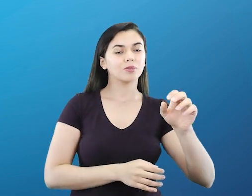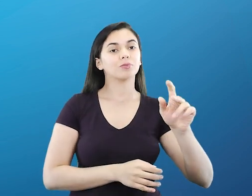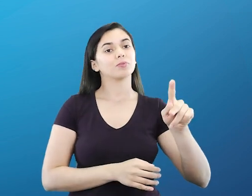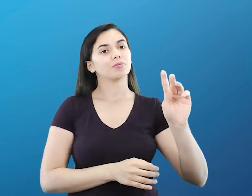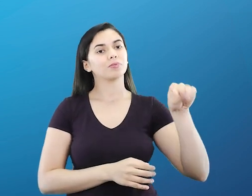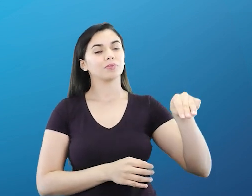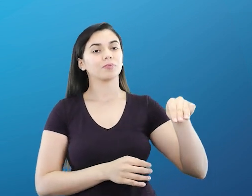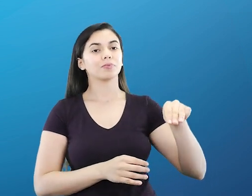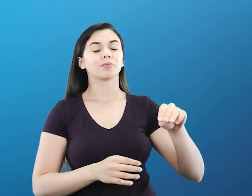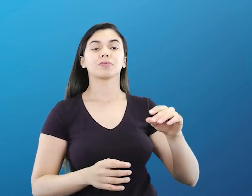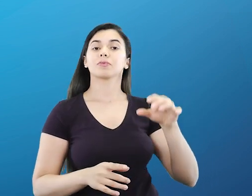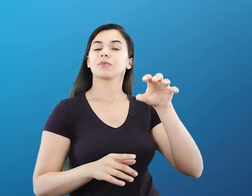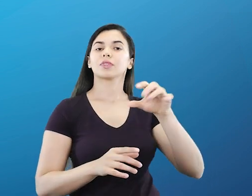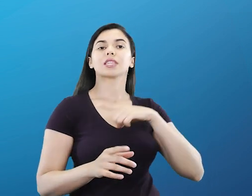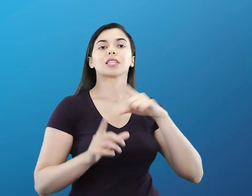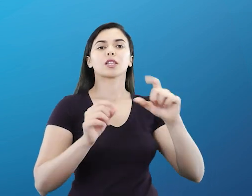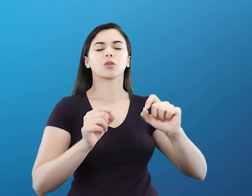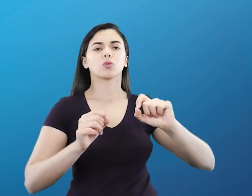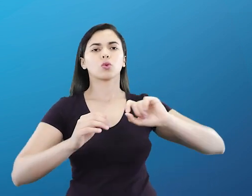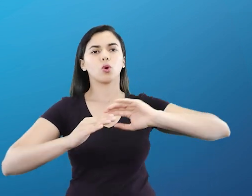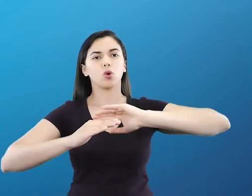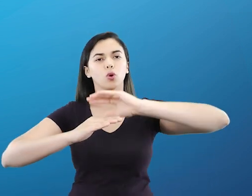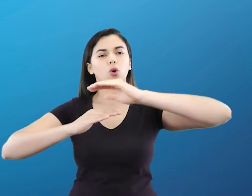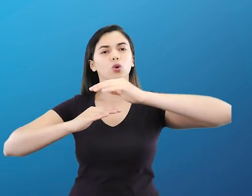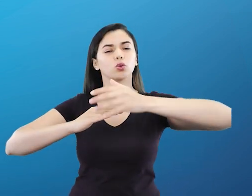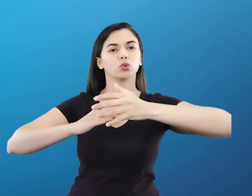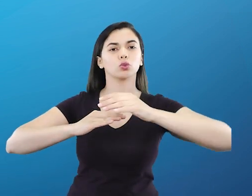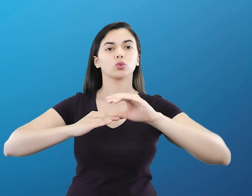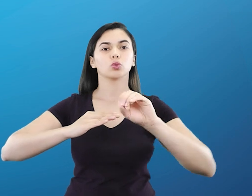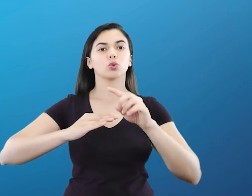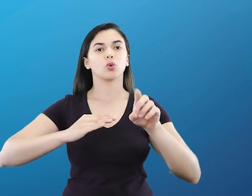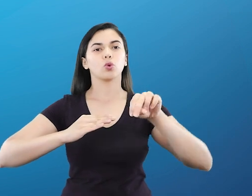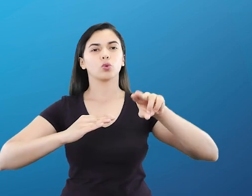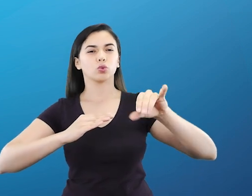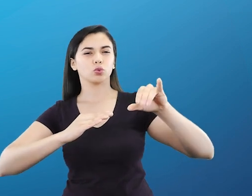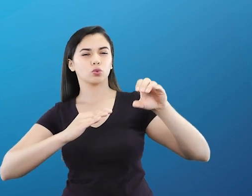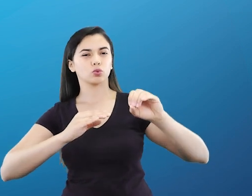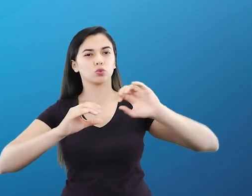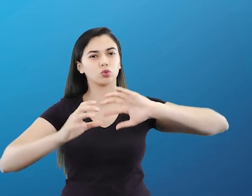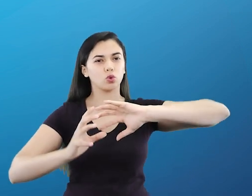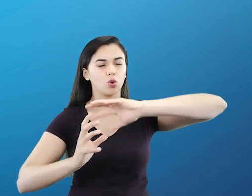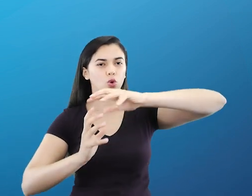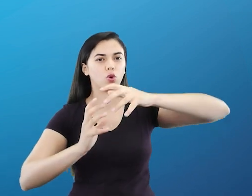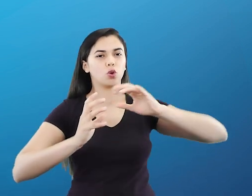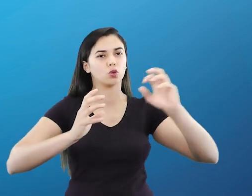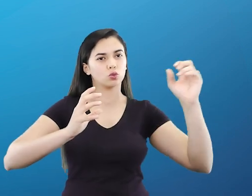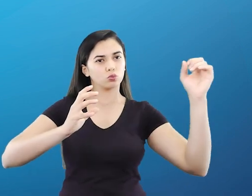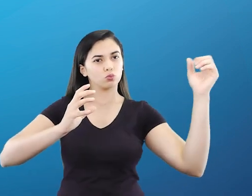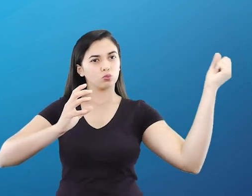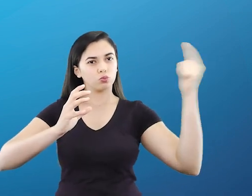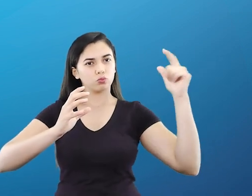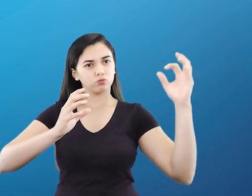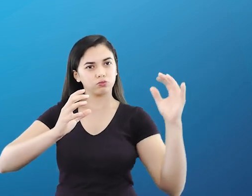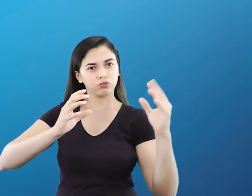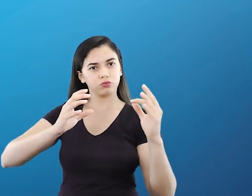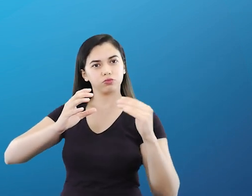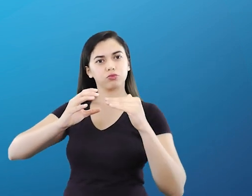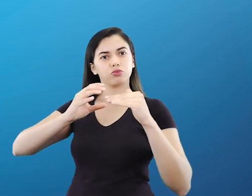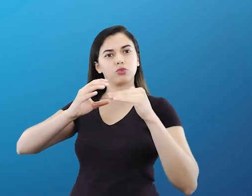É o local que se concentra o ozônio, que é responsável pela filtragem da radiação solar. Aqui nós temos a camada de ozono,